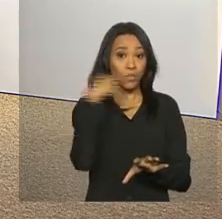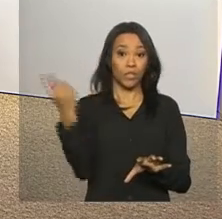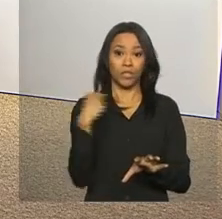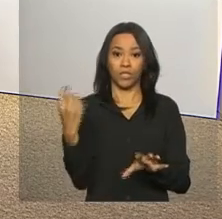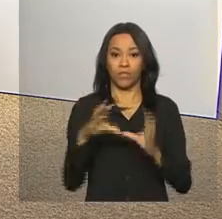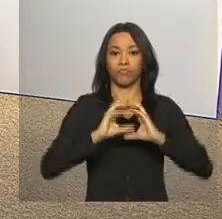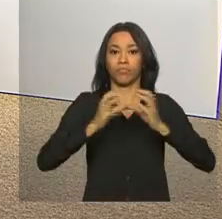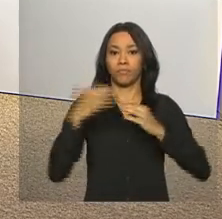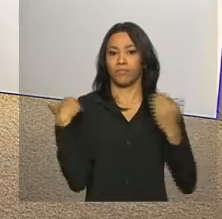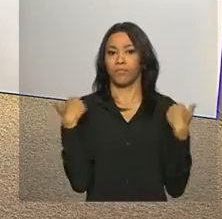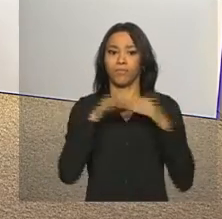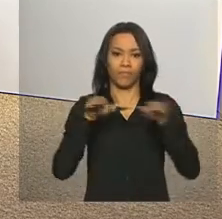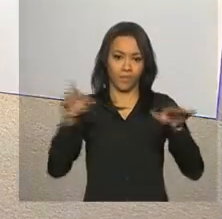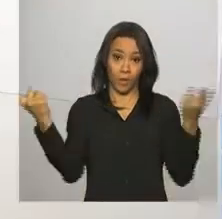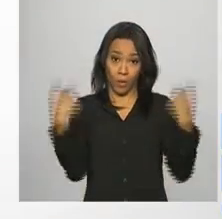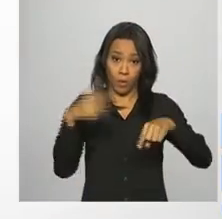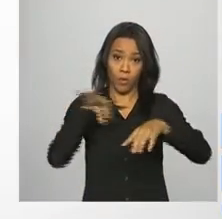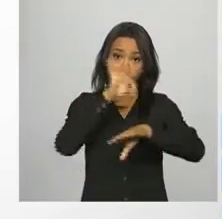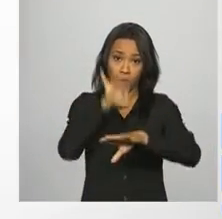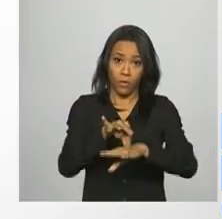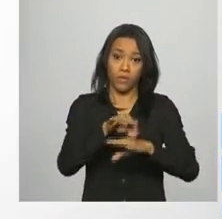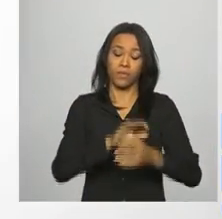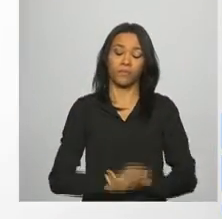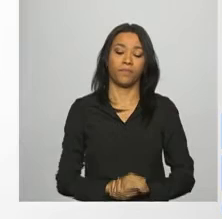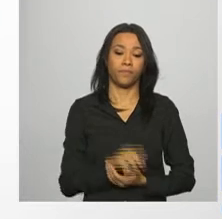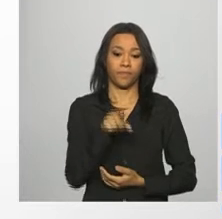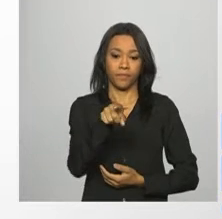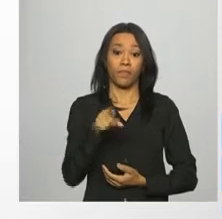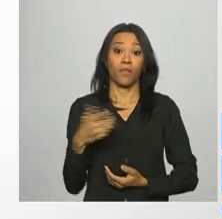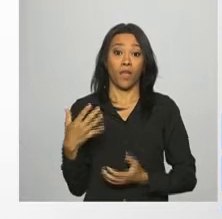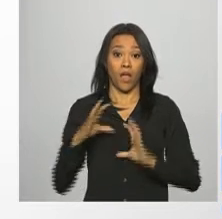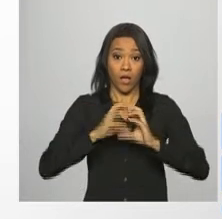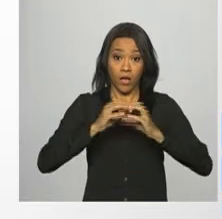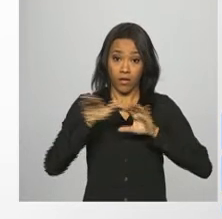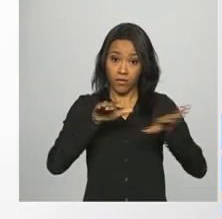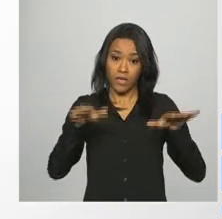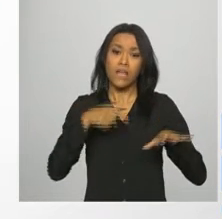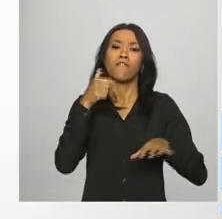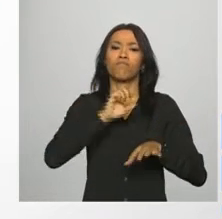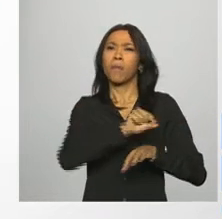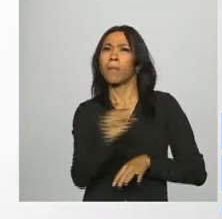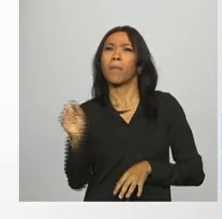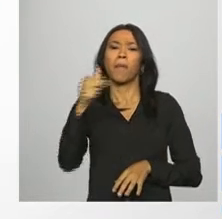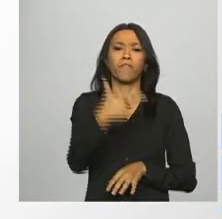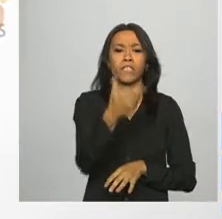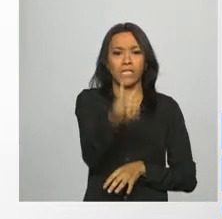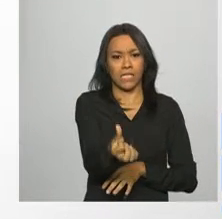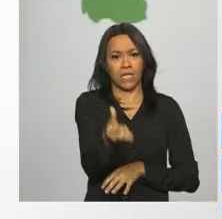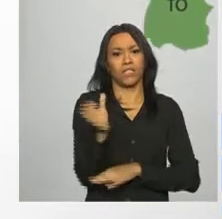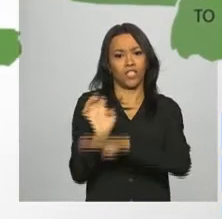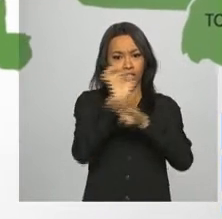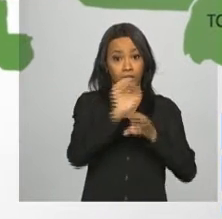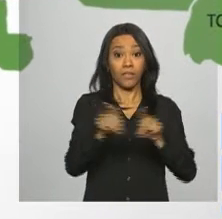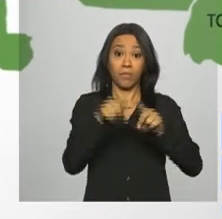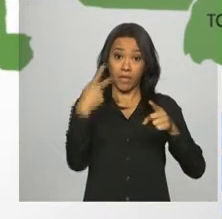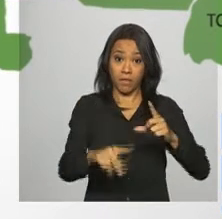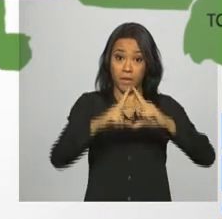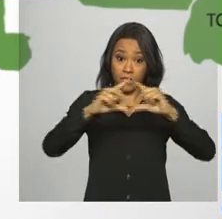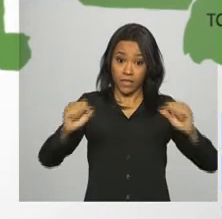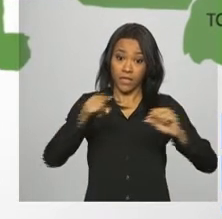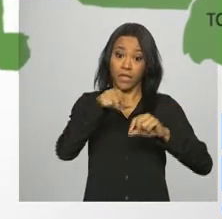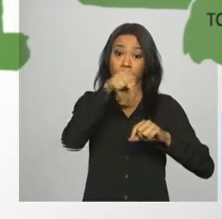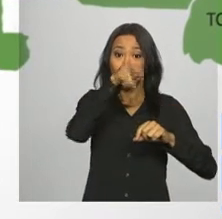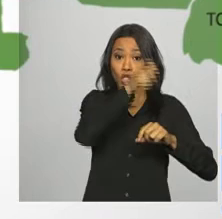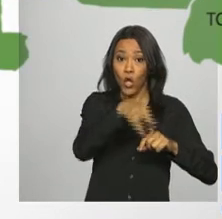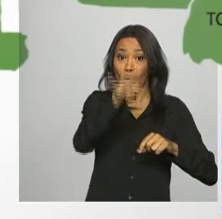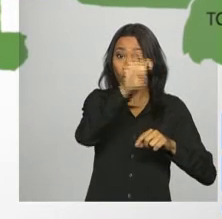o combate ao Aedes aegypti. A mobilização será em todos os 26 estados e no Distrito Federal. Na região norte,